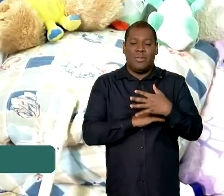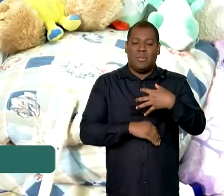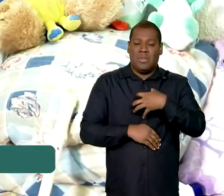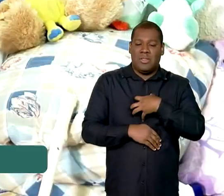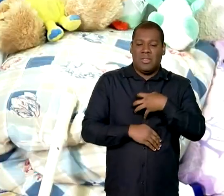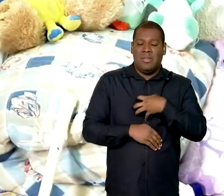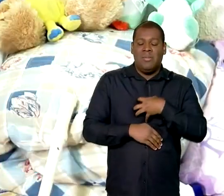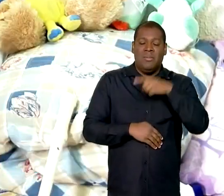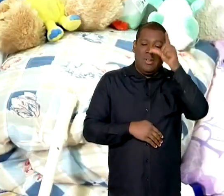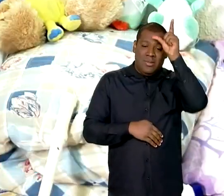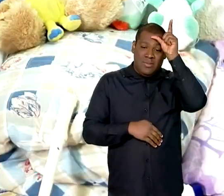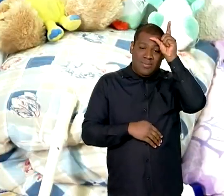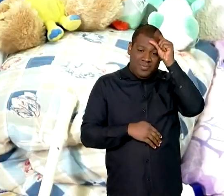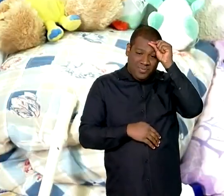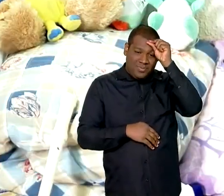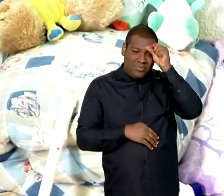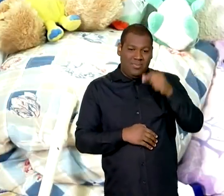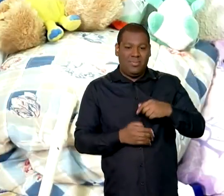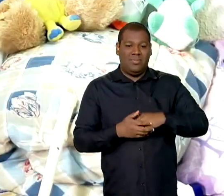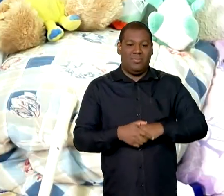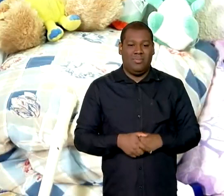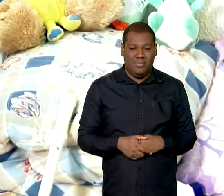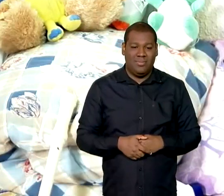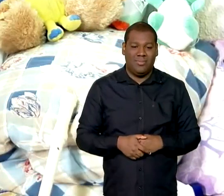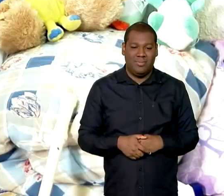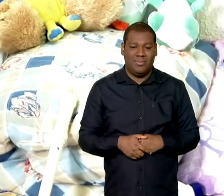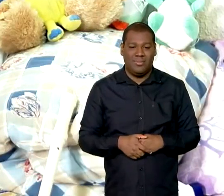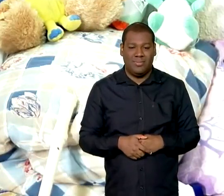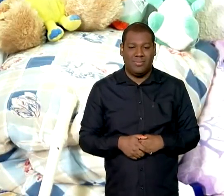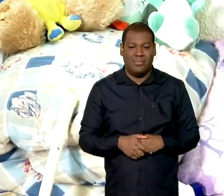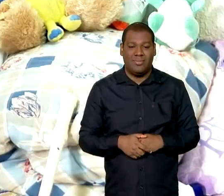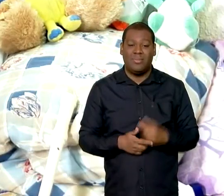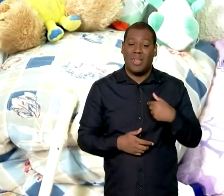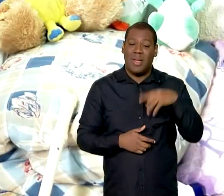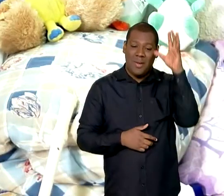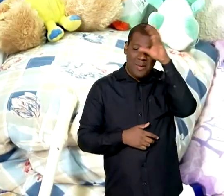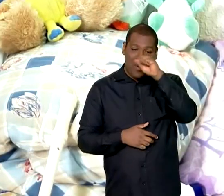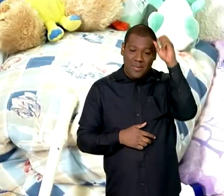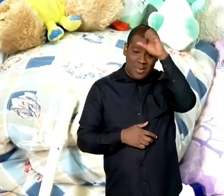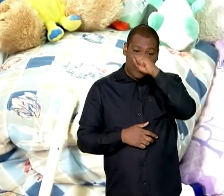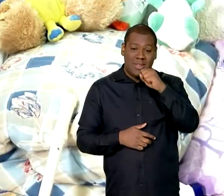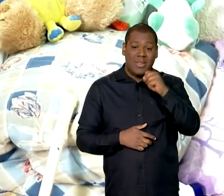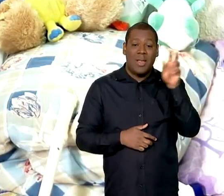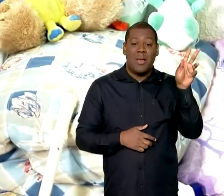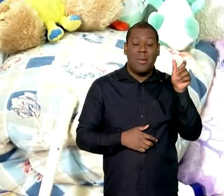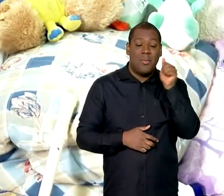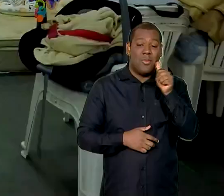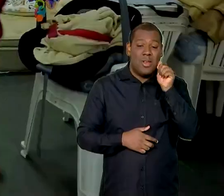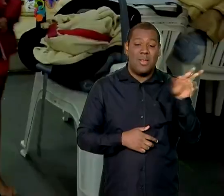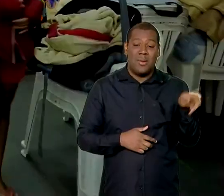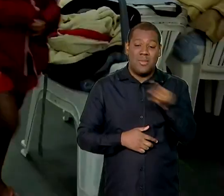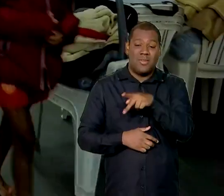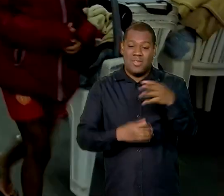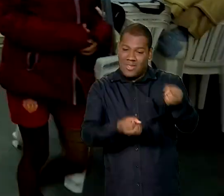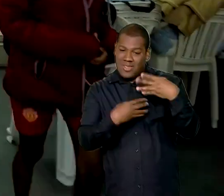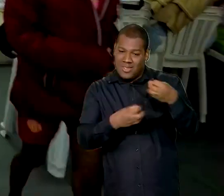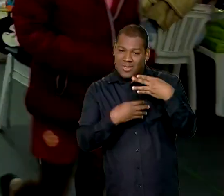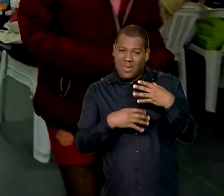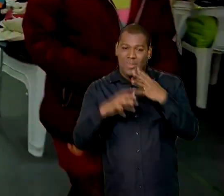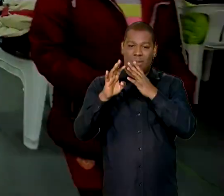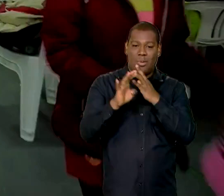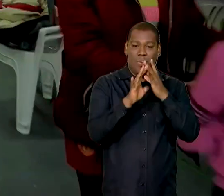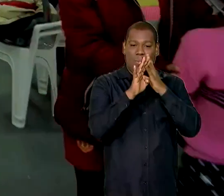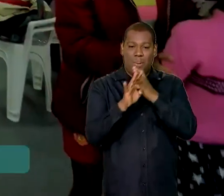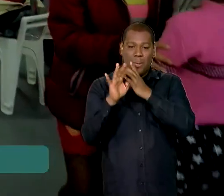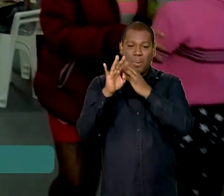eu toquei foi uma das primeiras músicas que eu aprendi com a minha professora de falta de donos. Uma roupa limpa, um